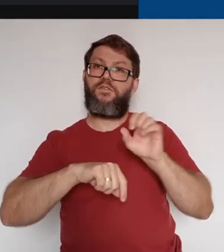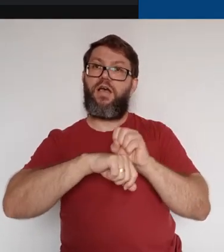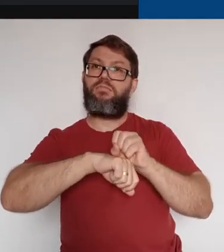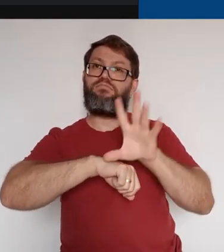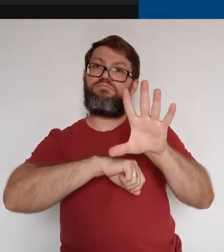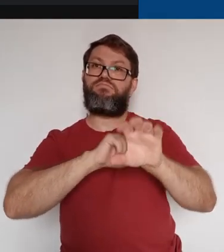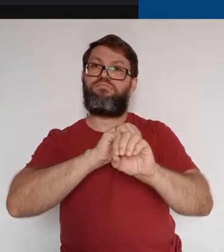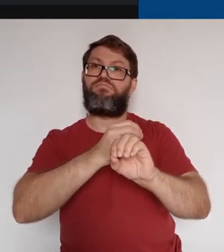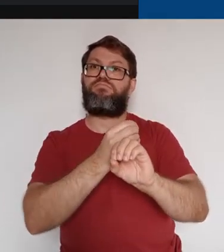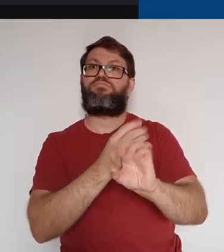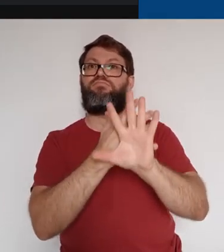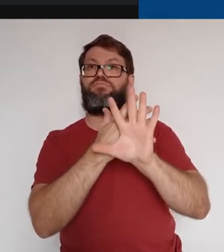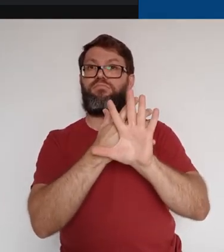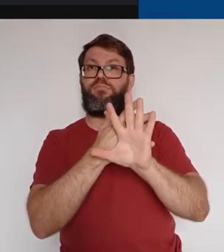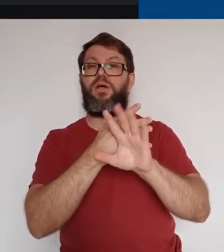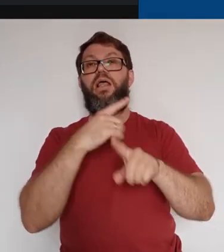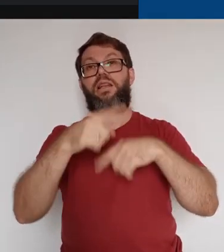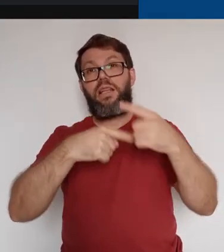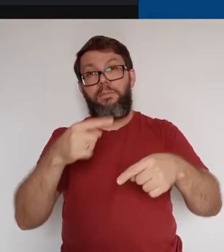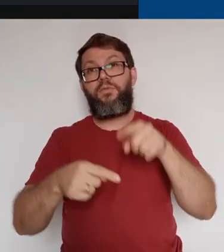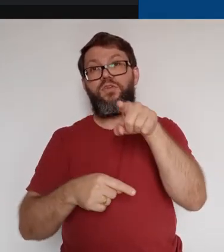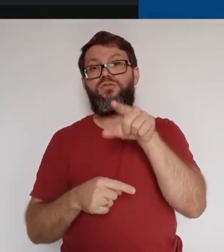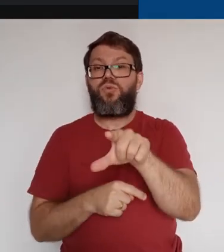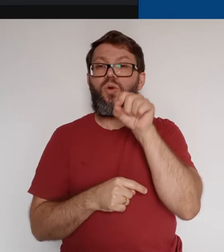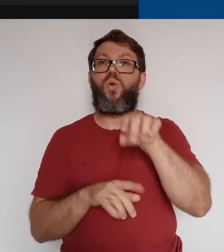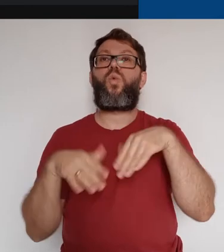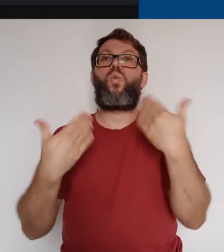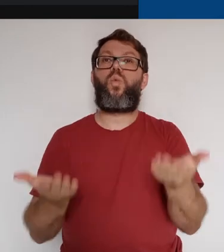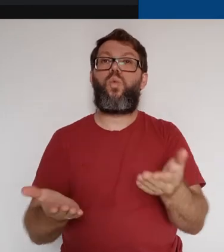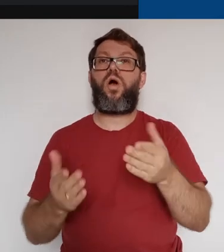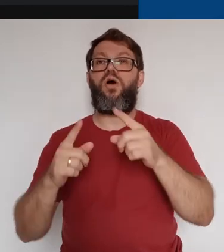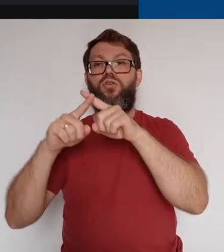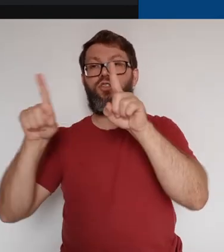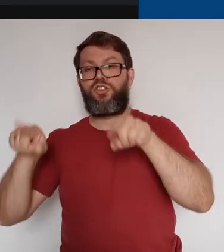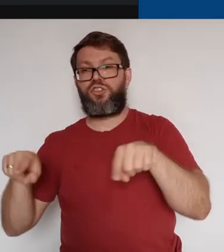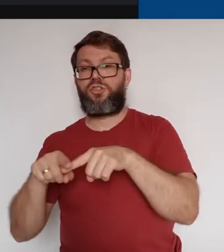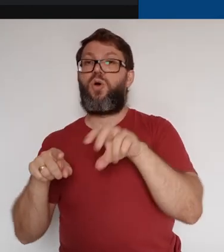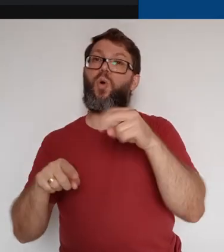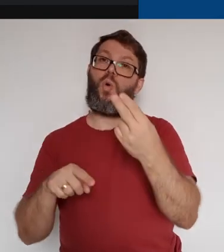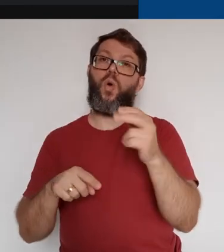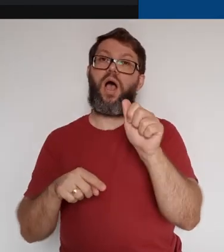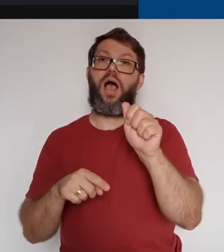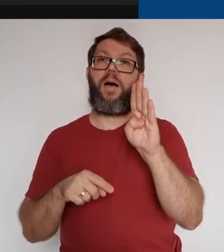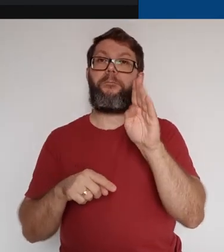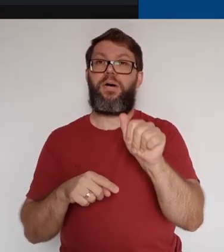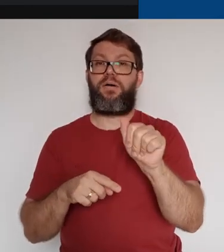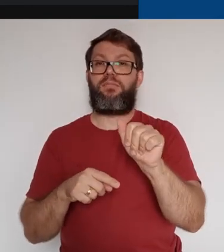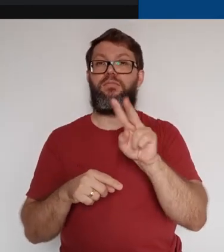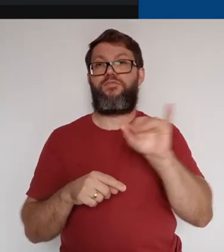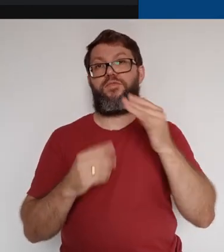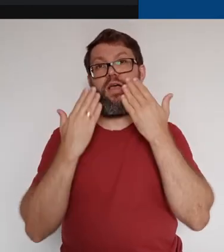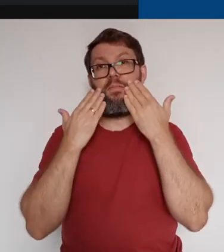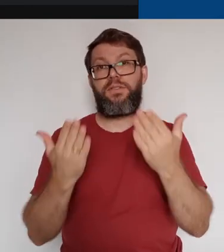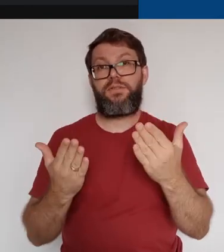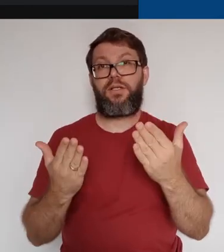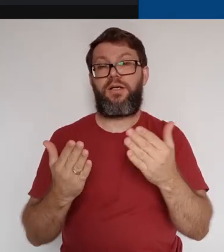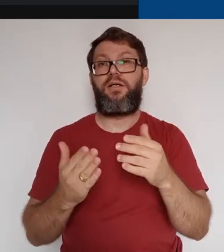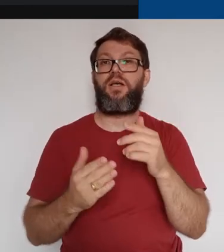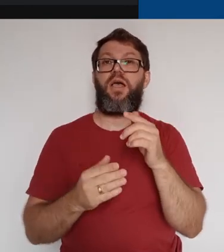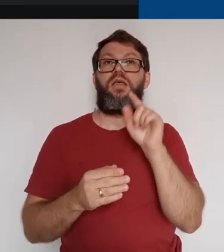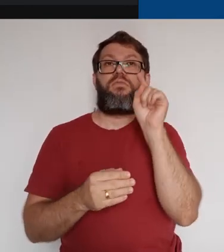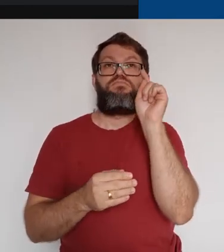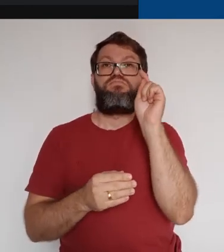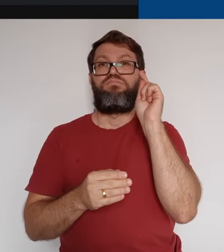compartilhado. Depois, confirme qual janela ou aba você gostaria de apresentar e, em